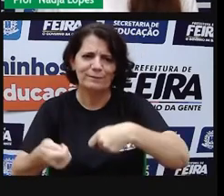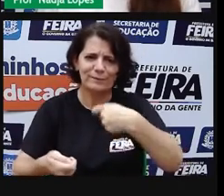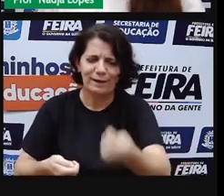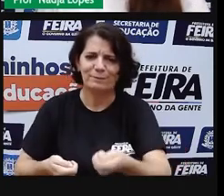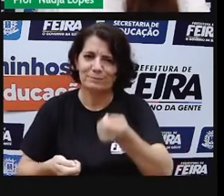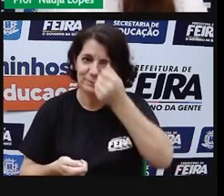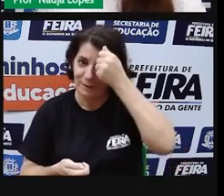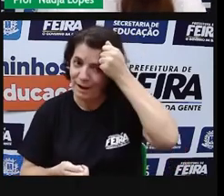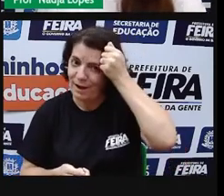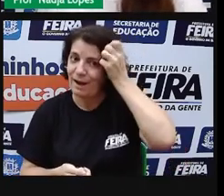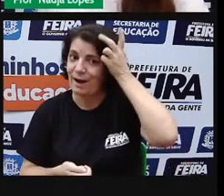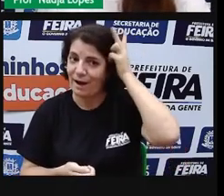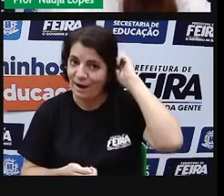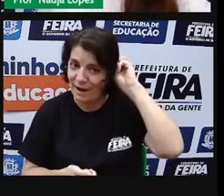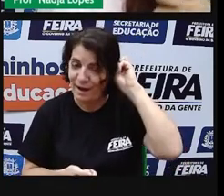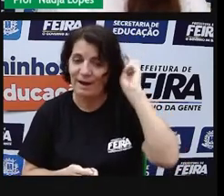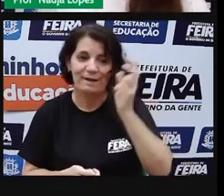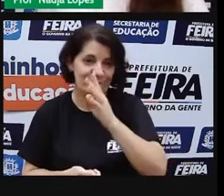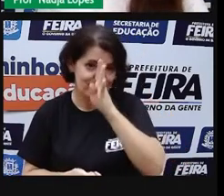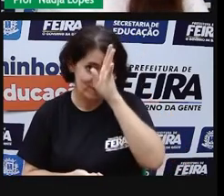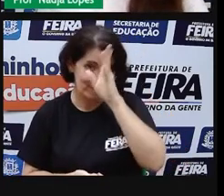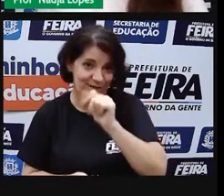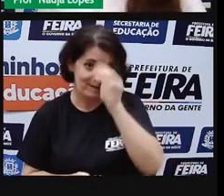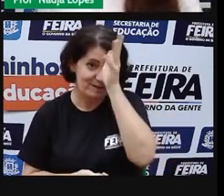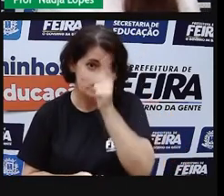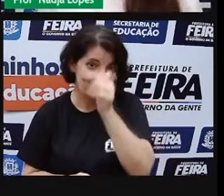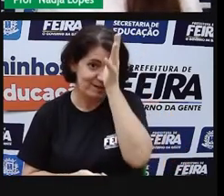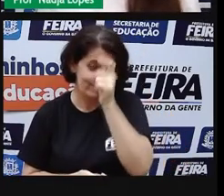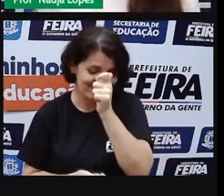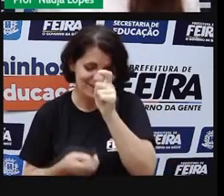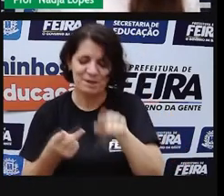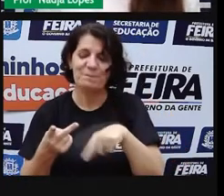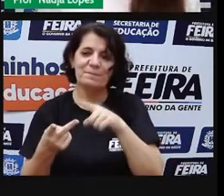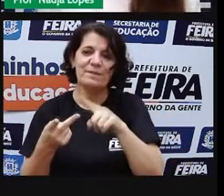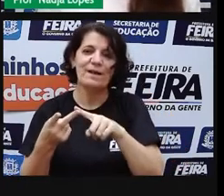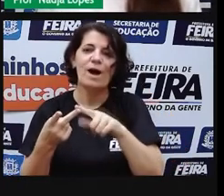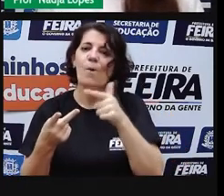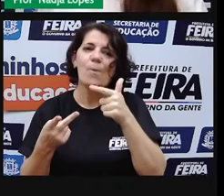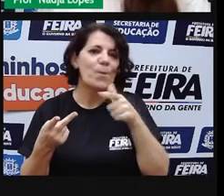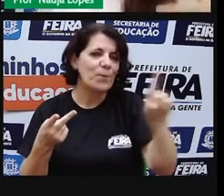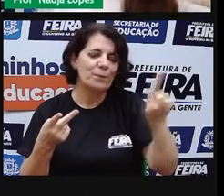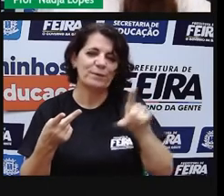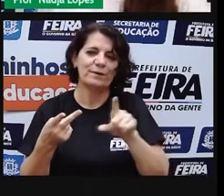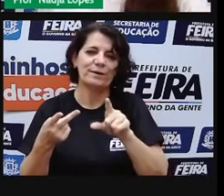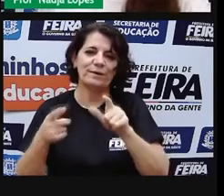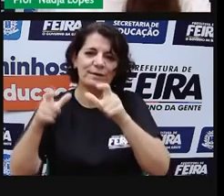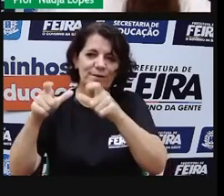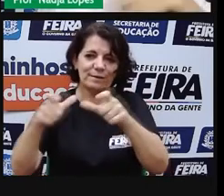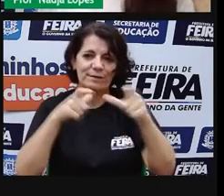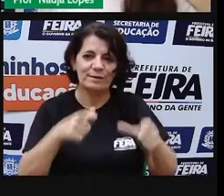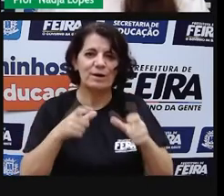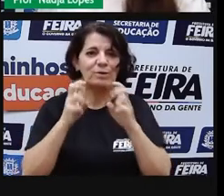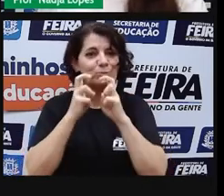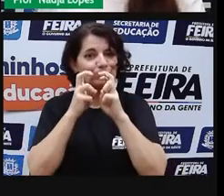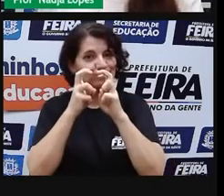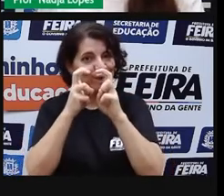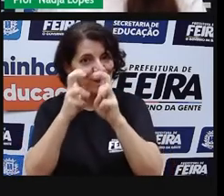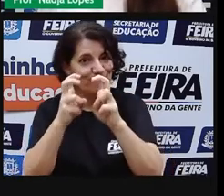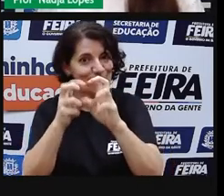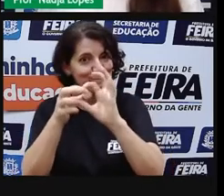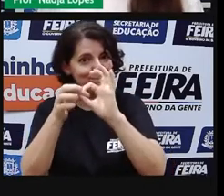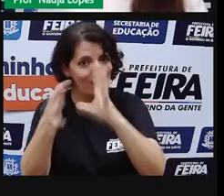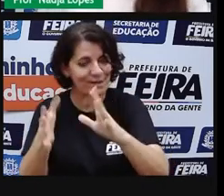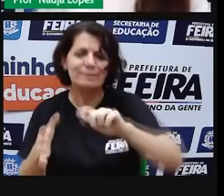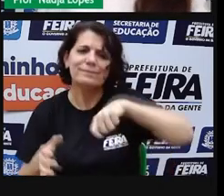com o nome de aviário, instalação de ave. Temos aí nome por conta do trem, que o trem tumbou.